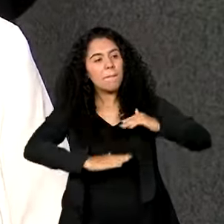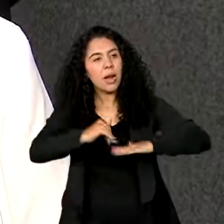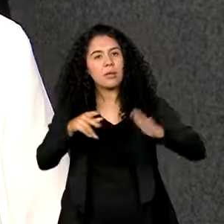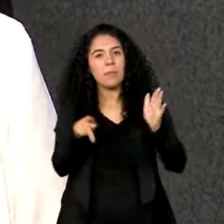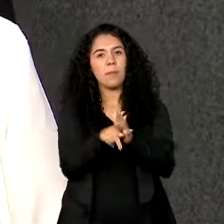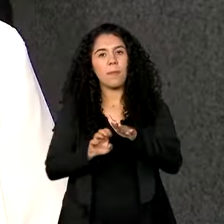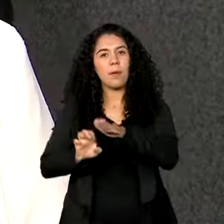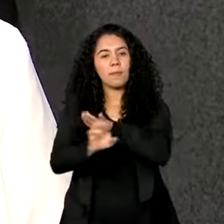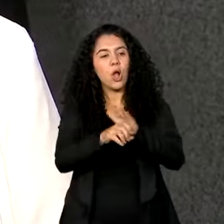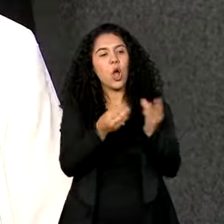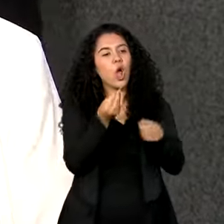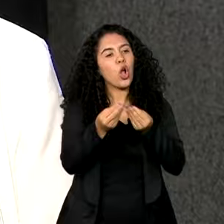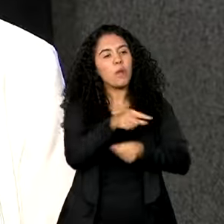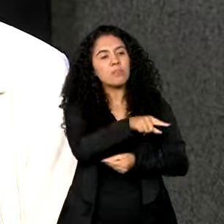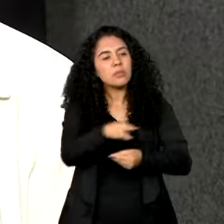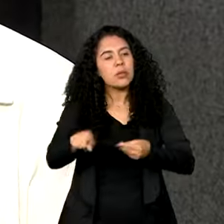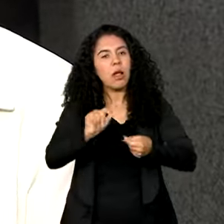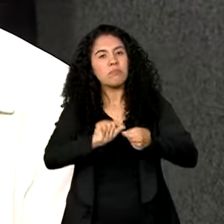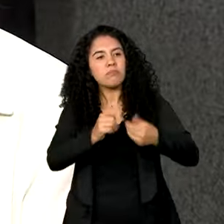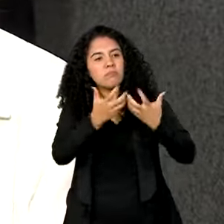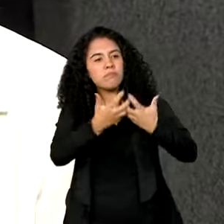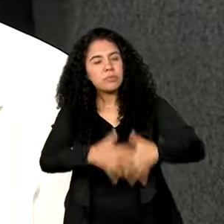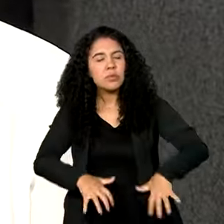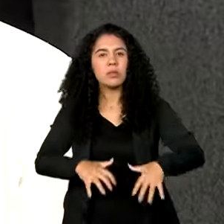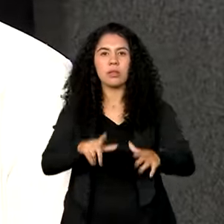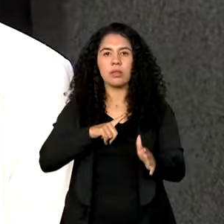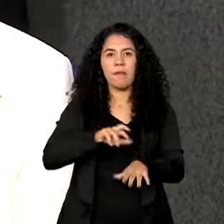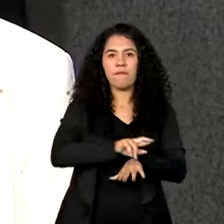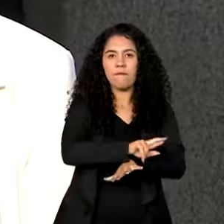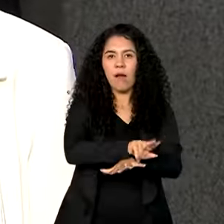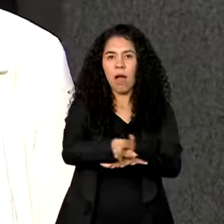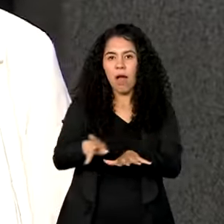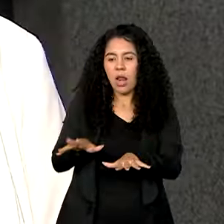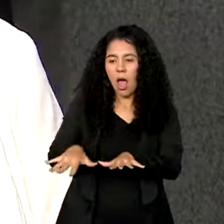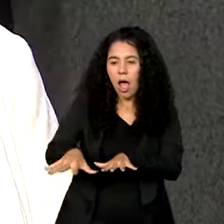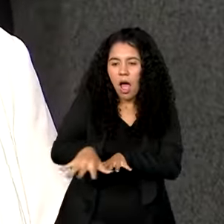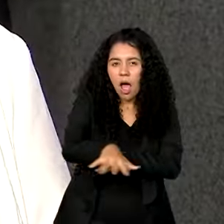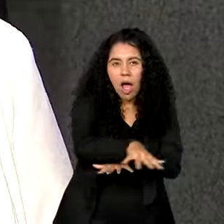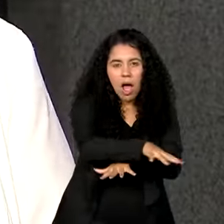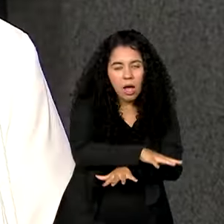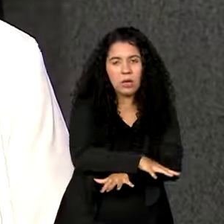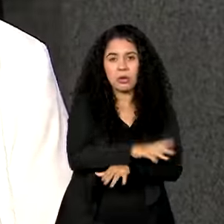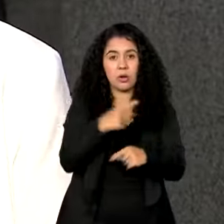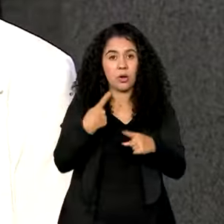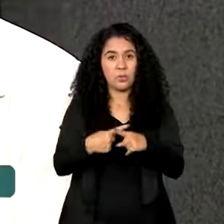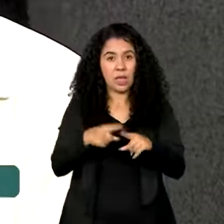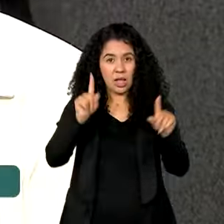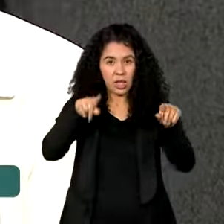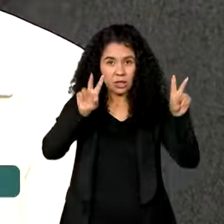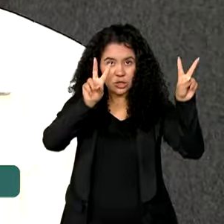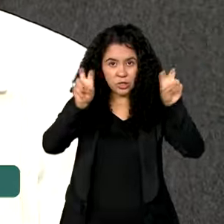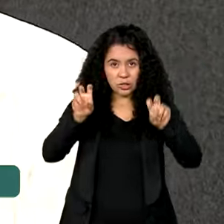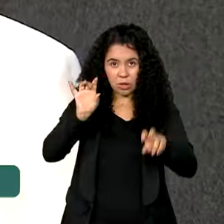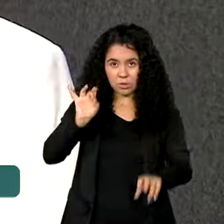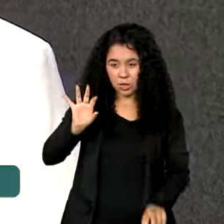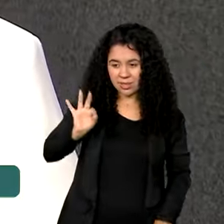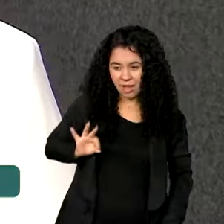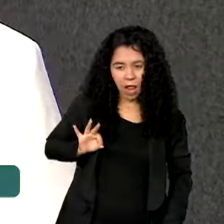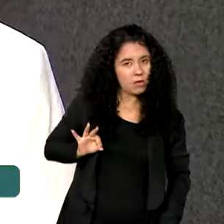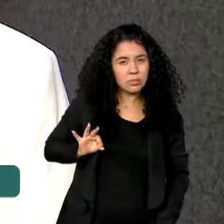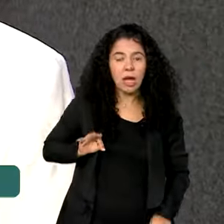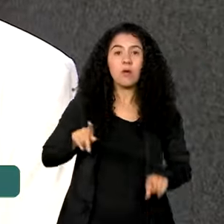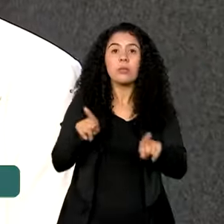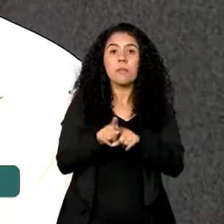exercendo as boas práticas em diversas áreas, porque não é só a questão salarial, mas quais são os